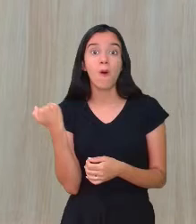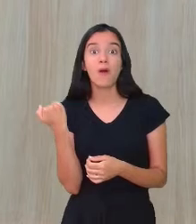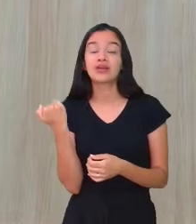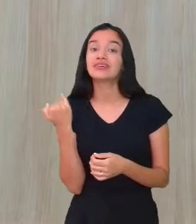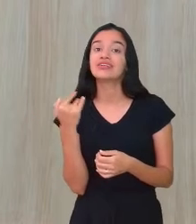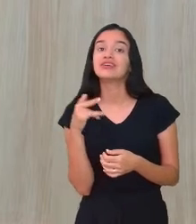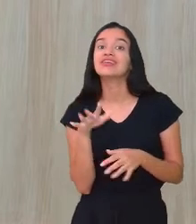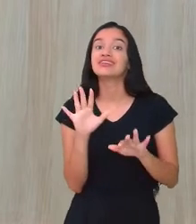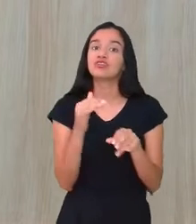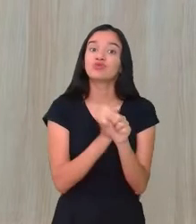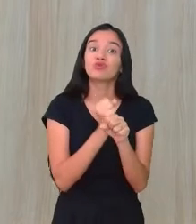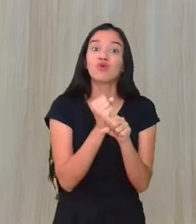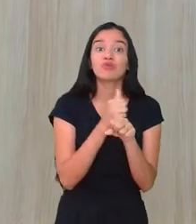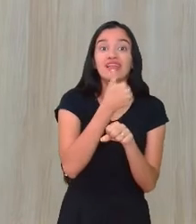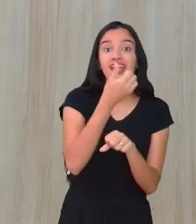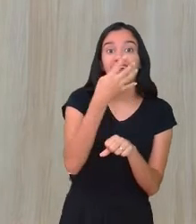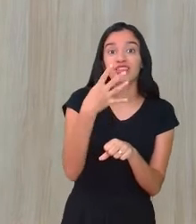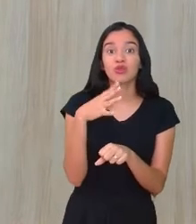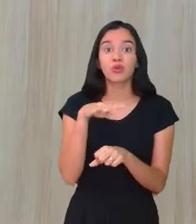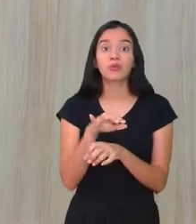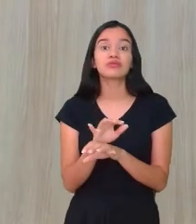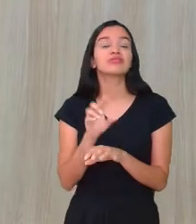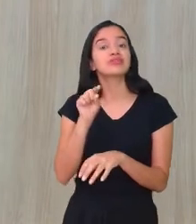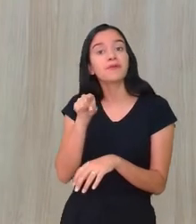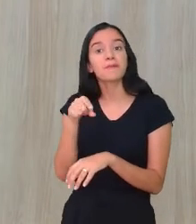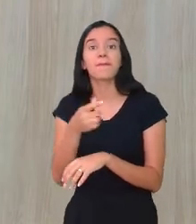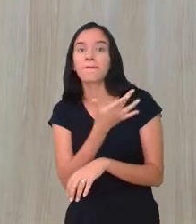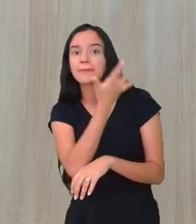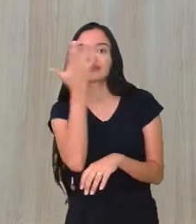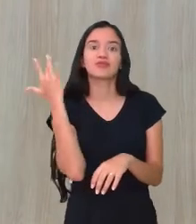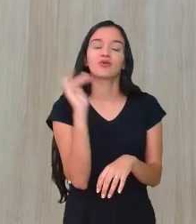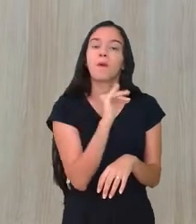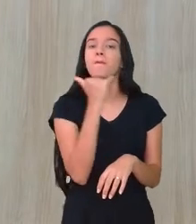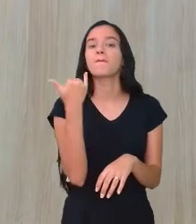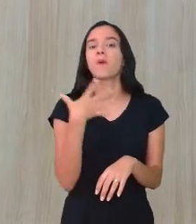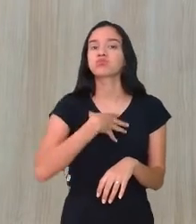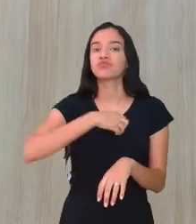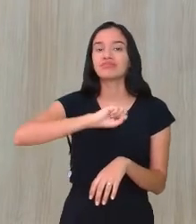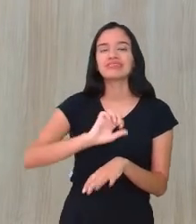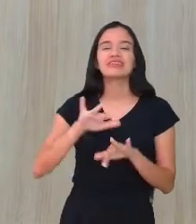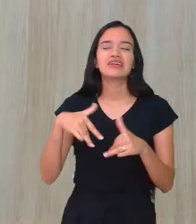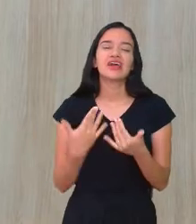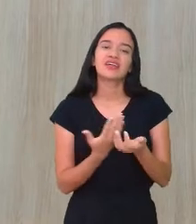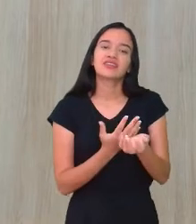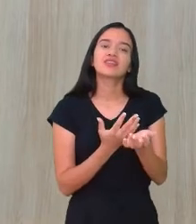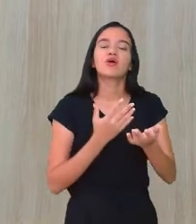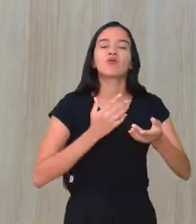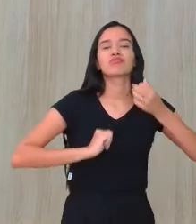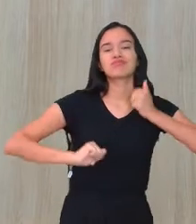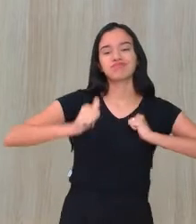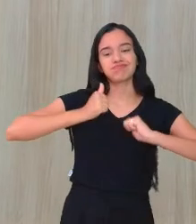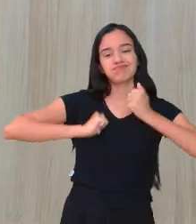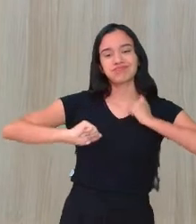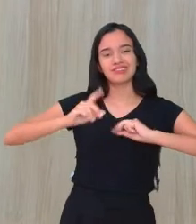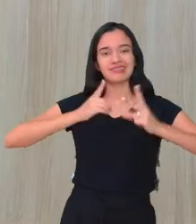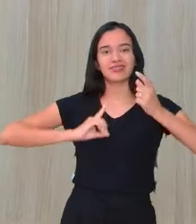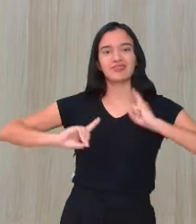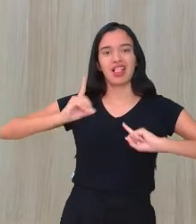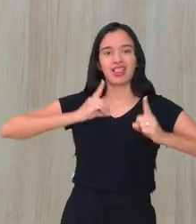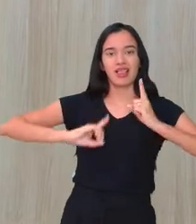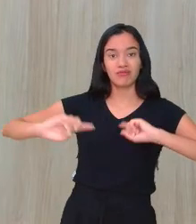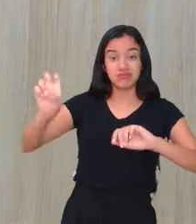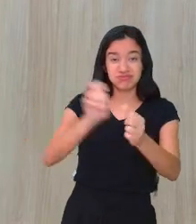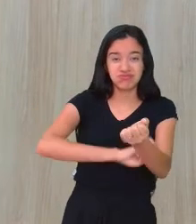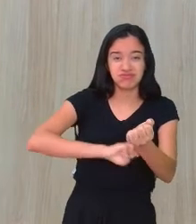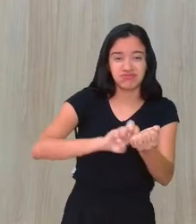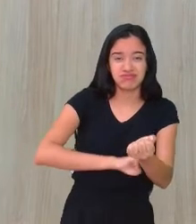mil. Veja aí que é um índice enorme devido a questões também de problemas de estresse e depressão e que não são tratados